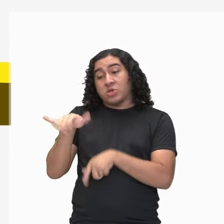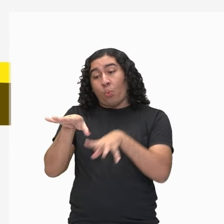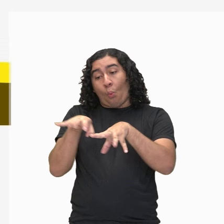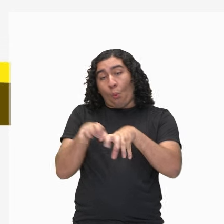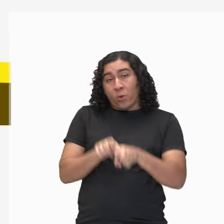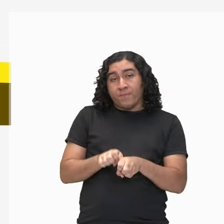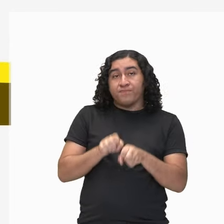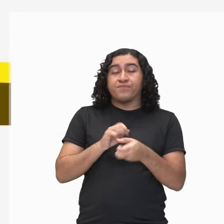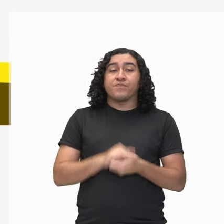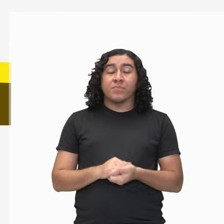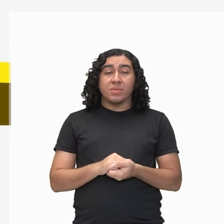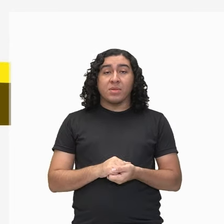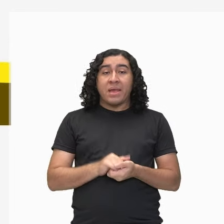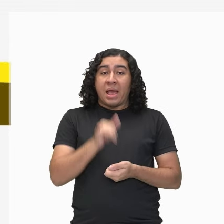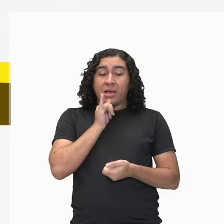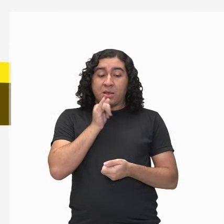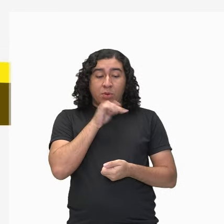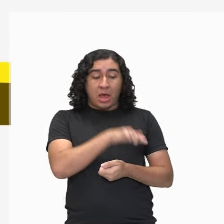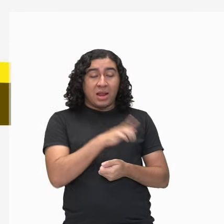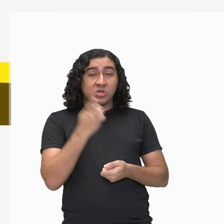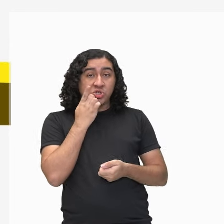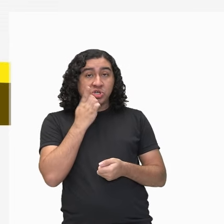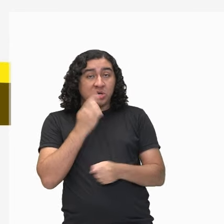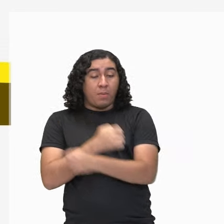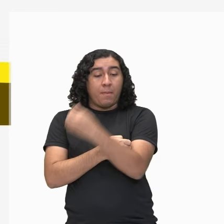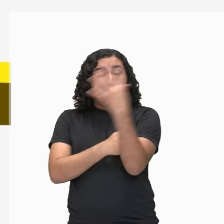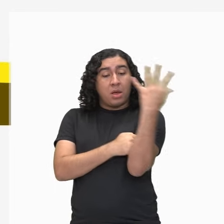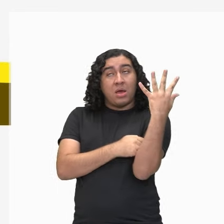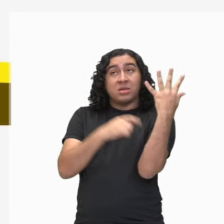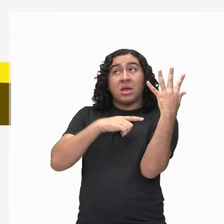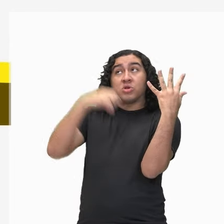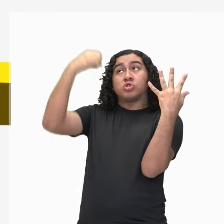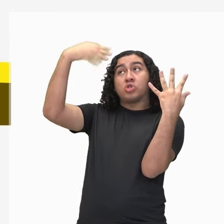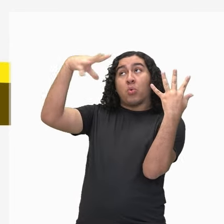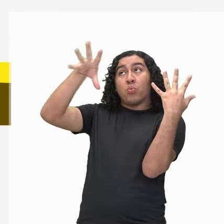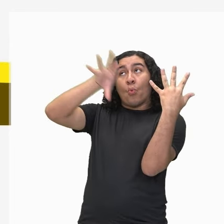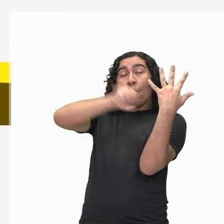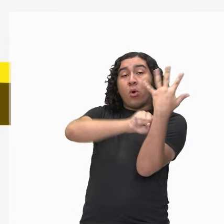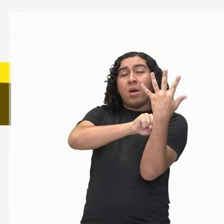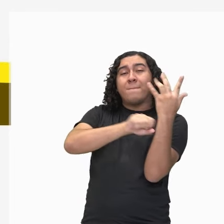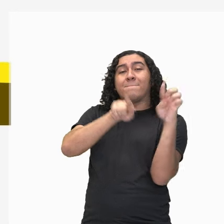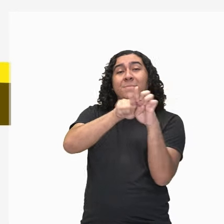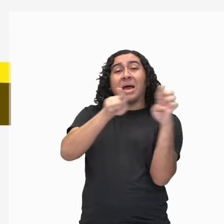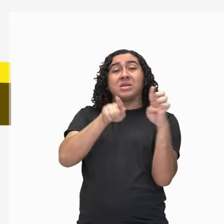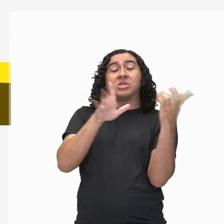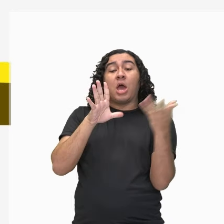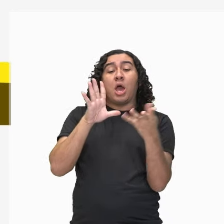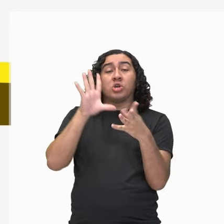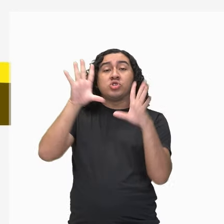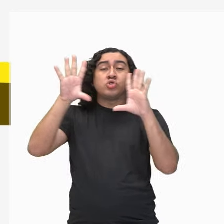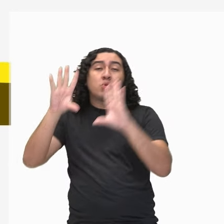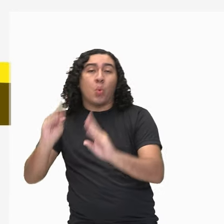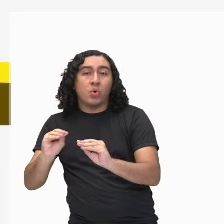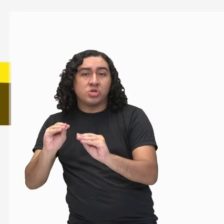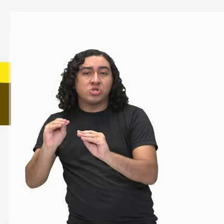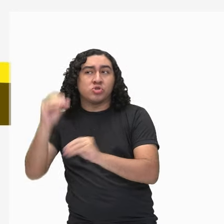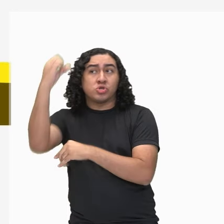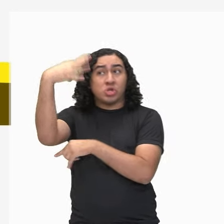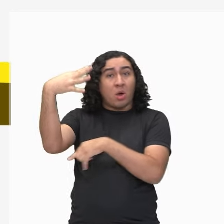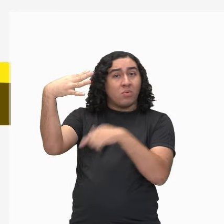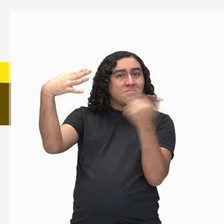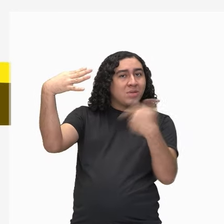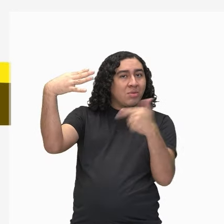exemplo, Durante o dia ela está ali realizando fotossíntese, mas quando chega a noite não tem sol, então ela acaba consumindo